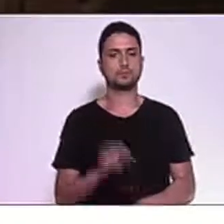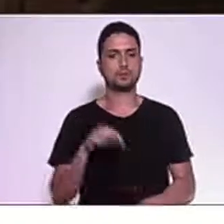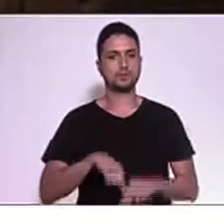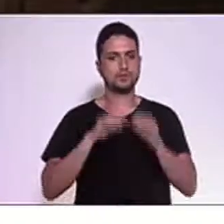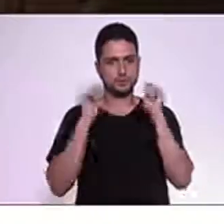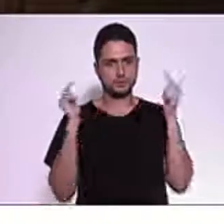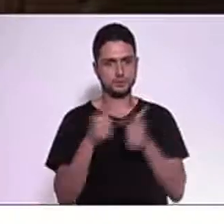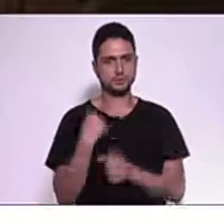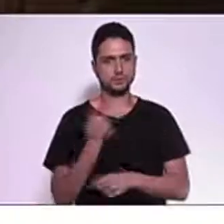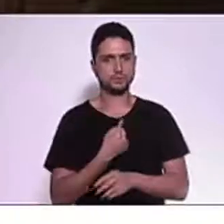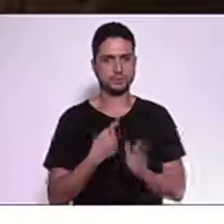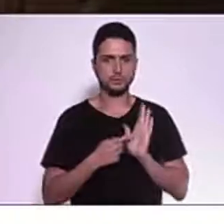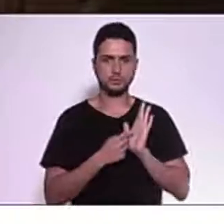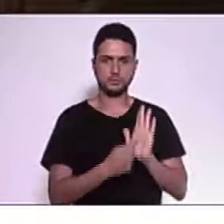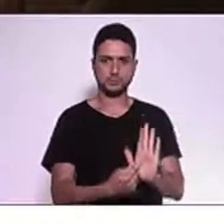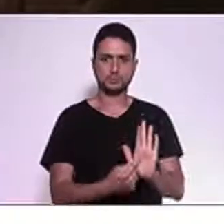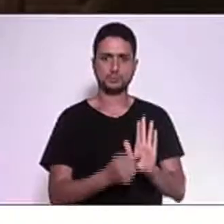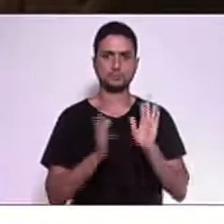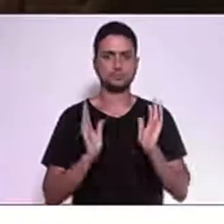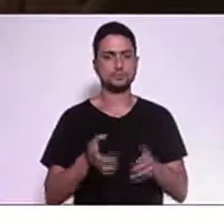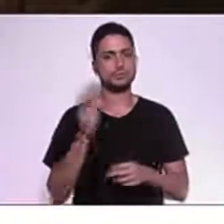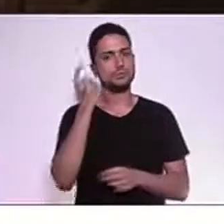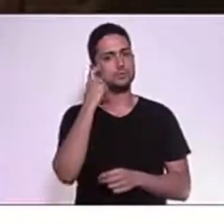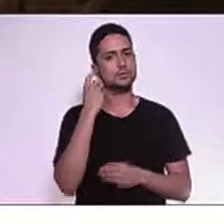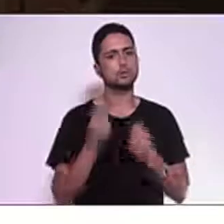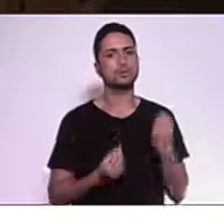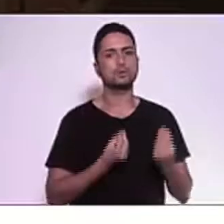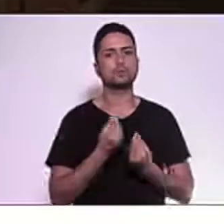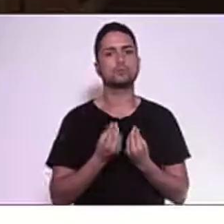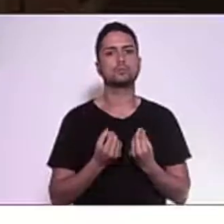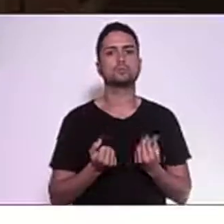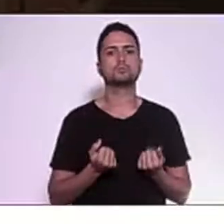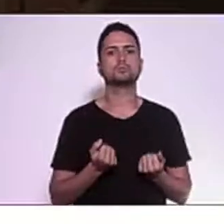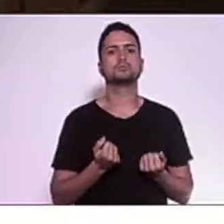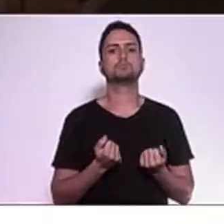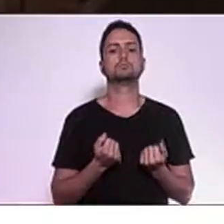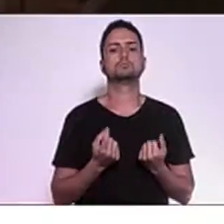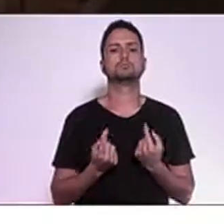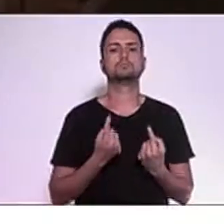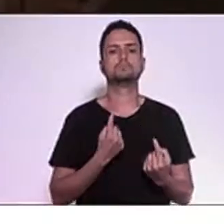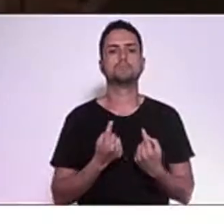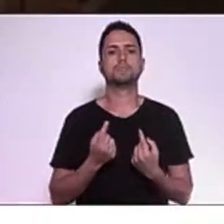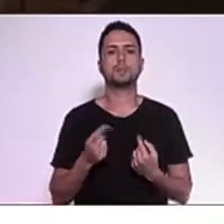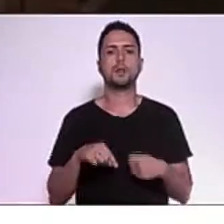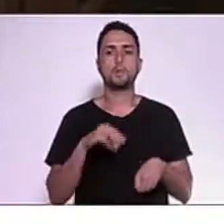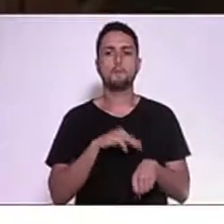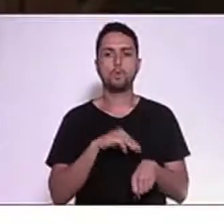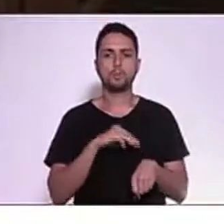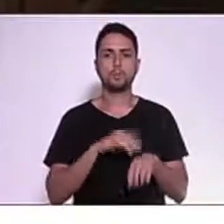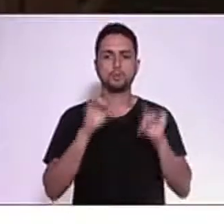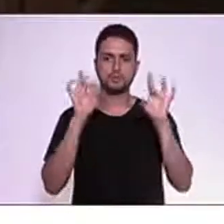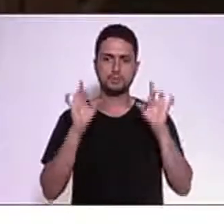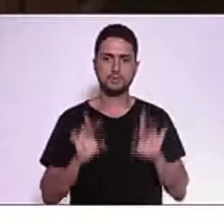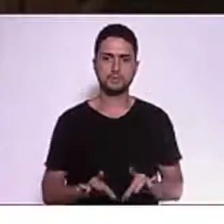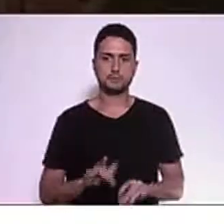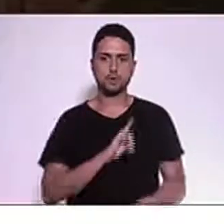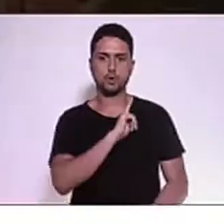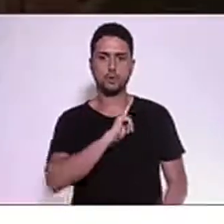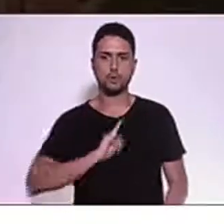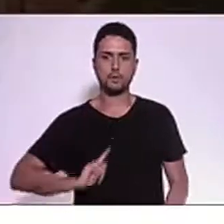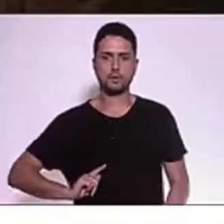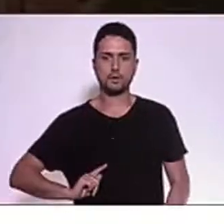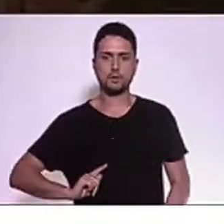e aí já pensando em como articular, a gente está num momento muito específico dos governos,